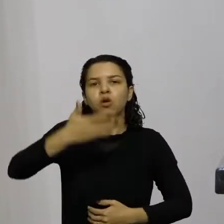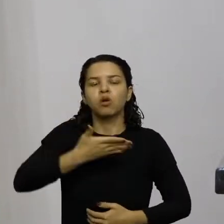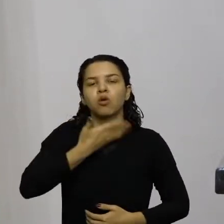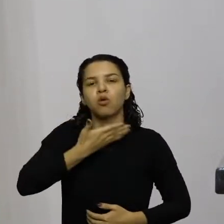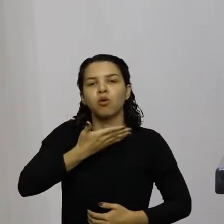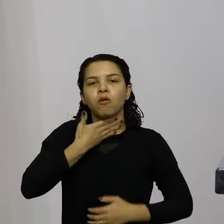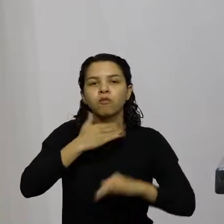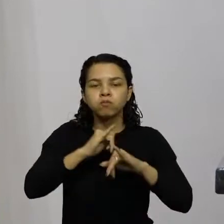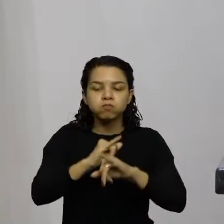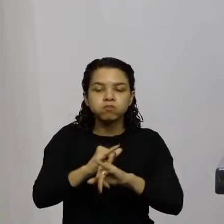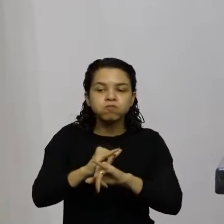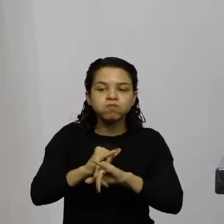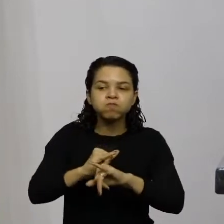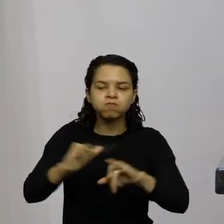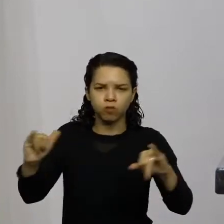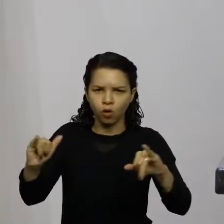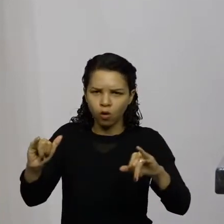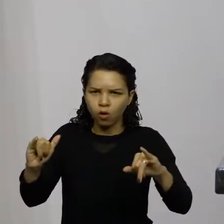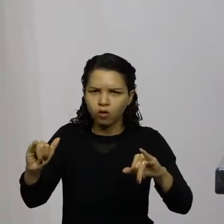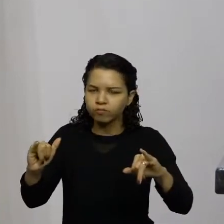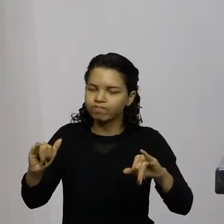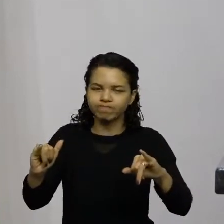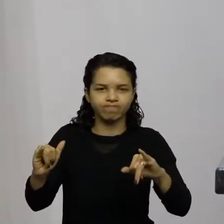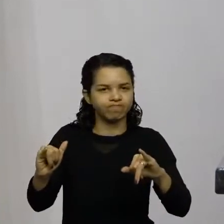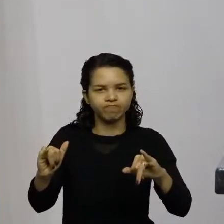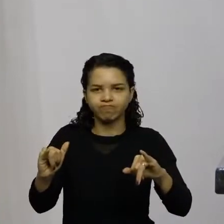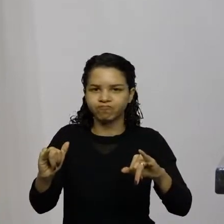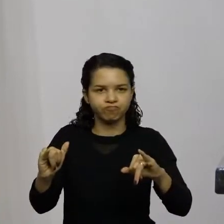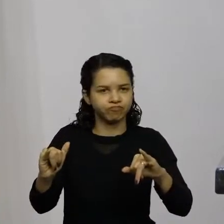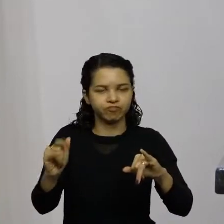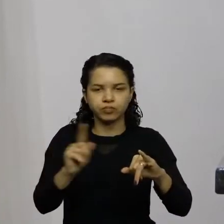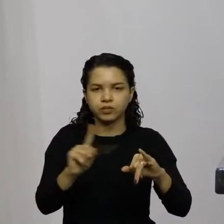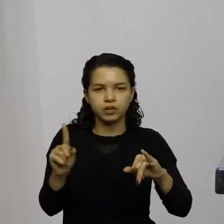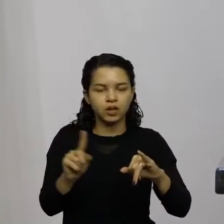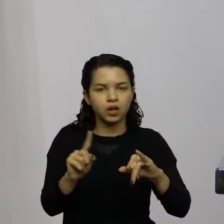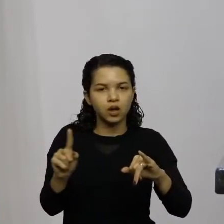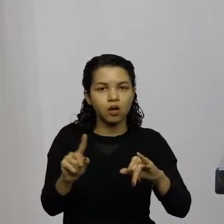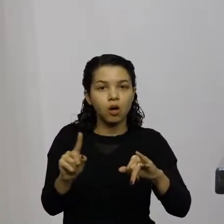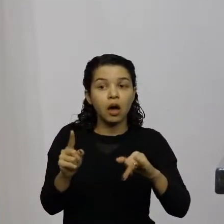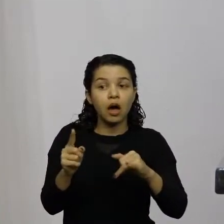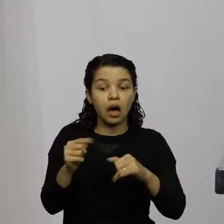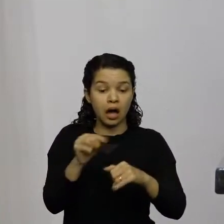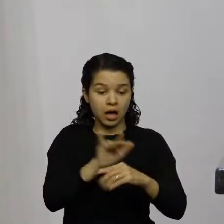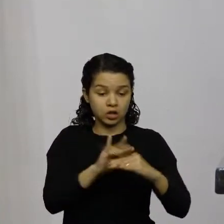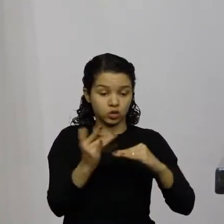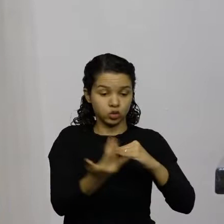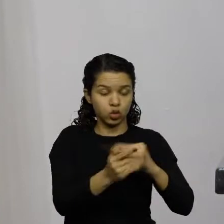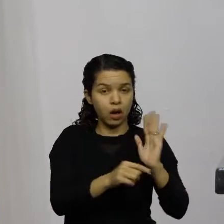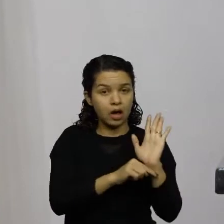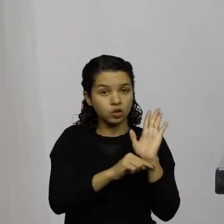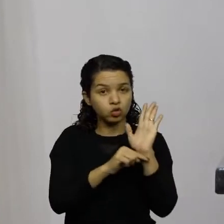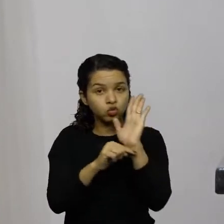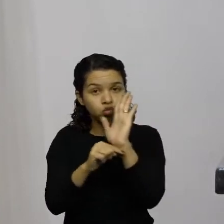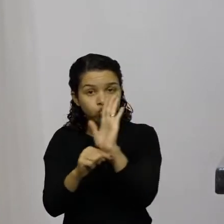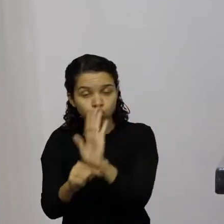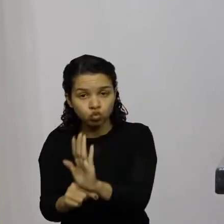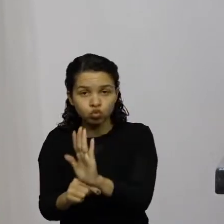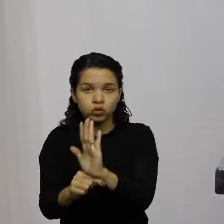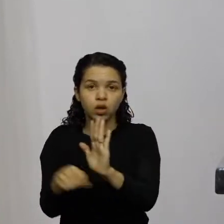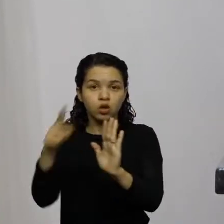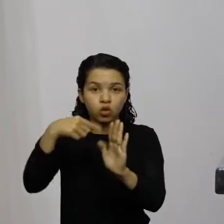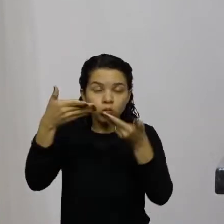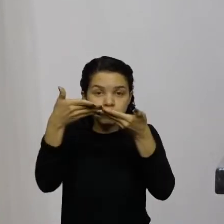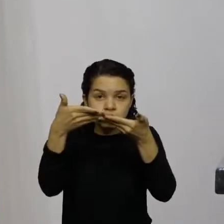e abriu a transferência a transparência da gente ver a imbeciabilidade de